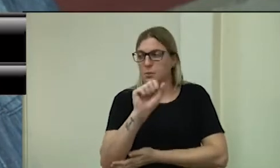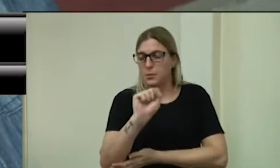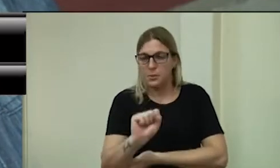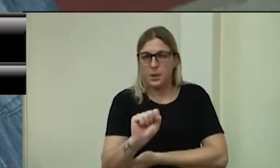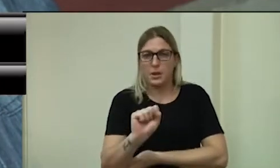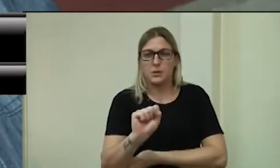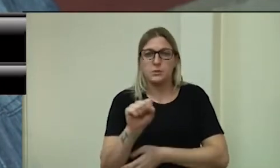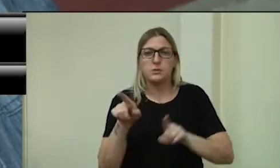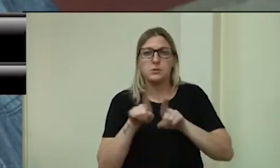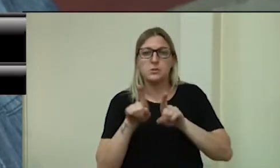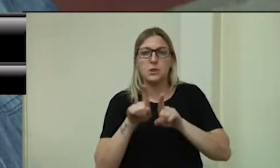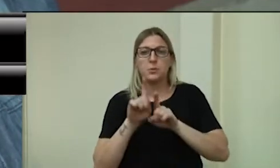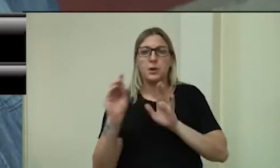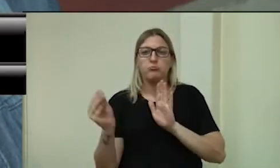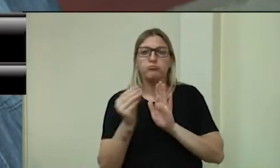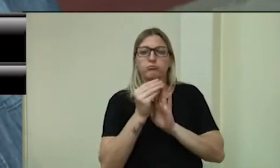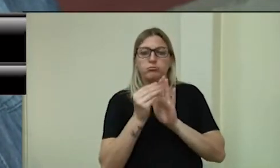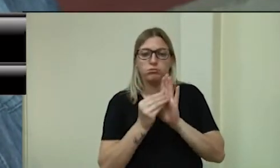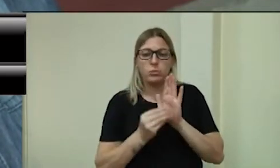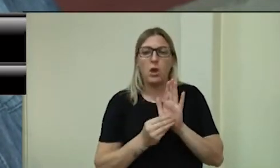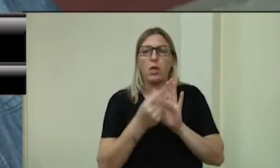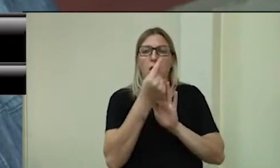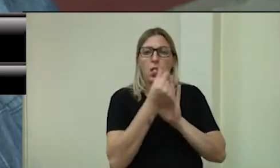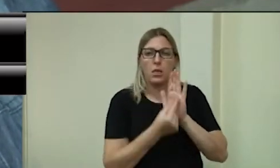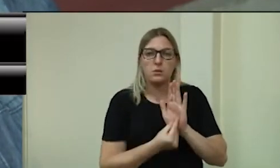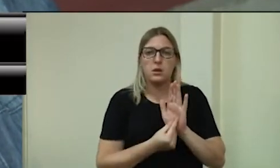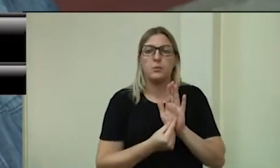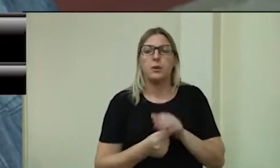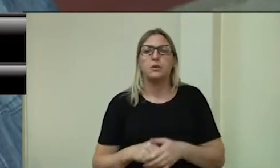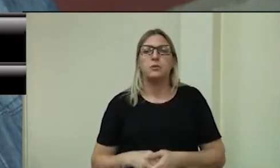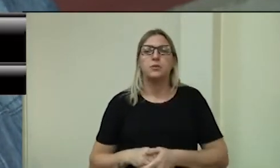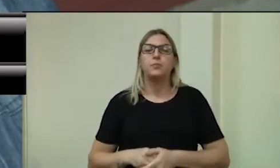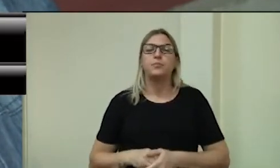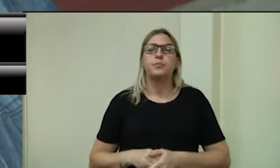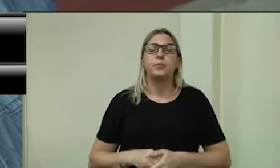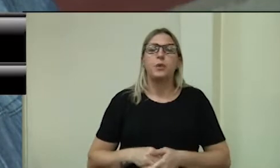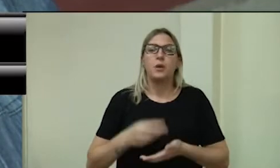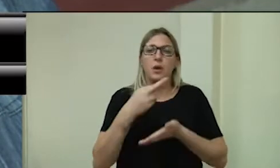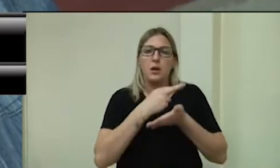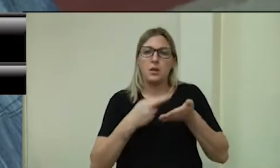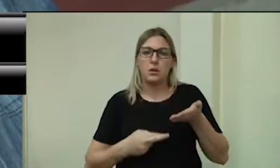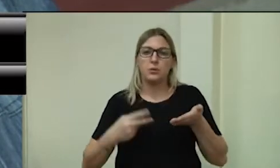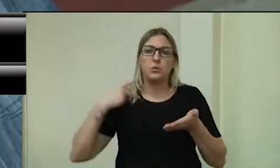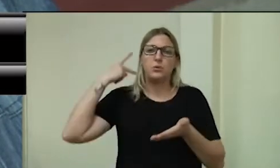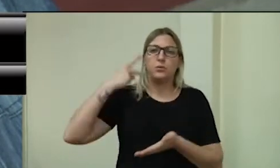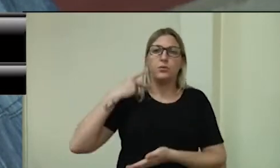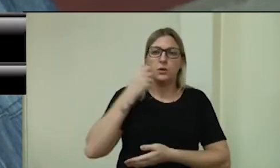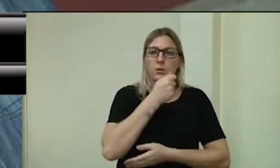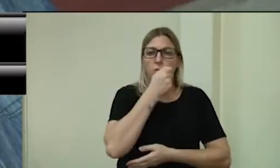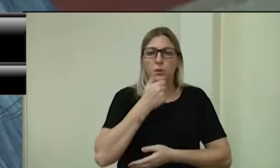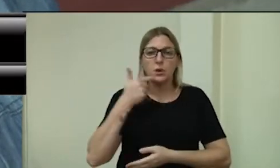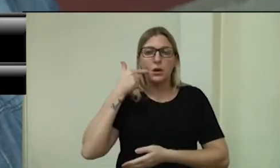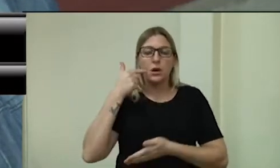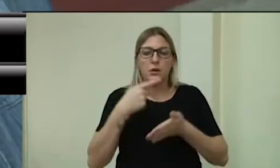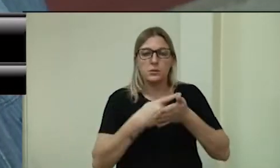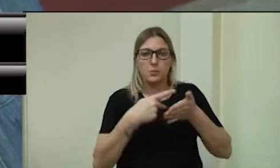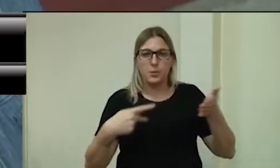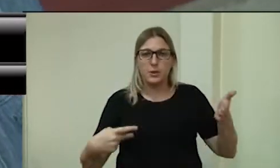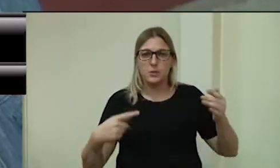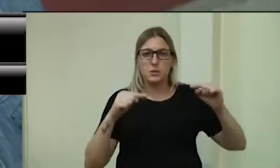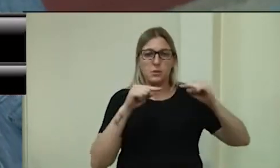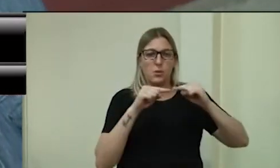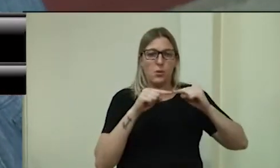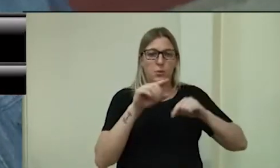crédito especial. O relator é o vereador Anaximandro Pessin. O parecer é constitucional e